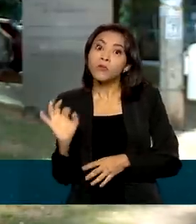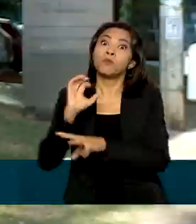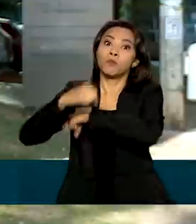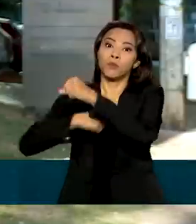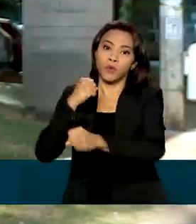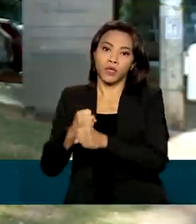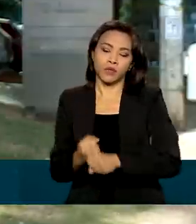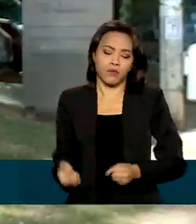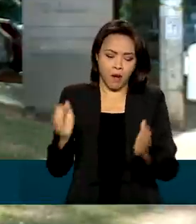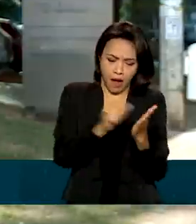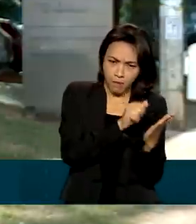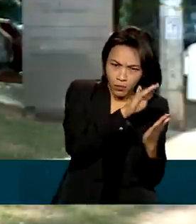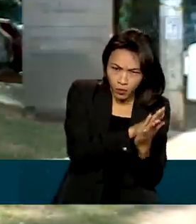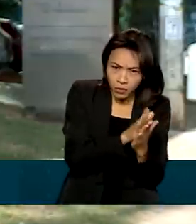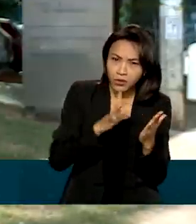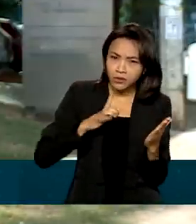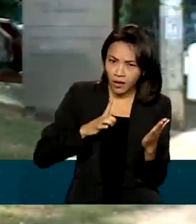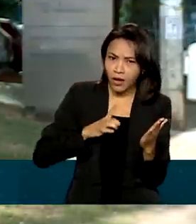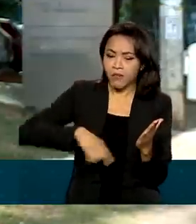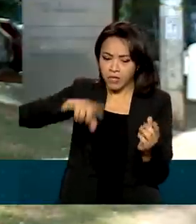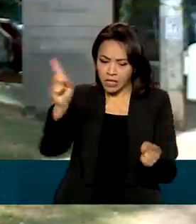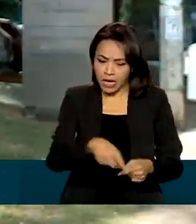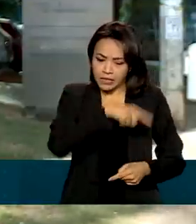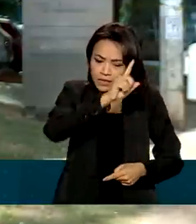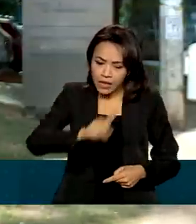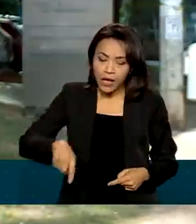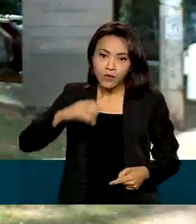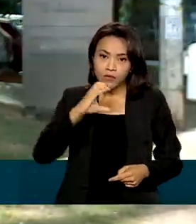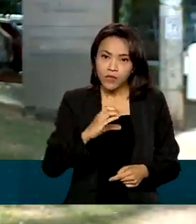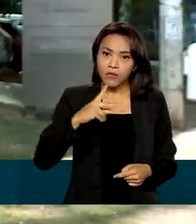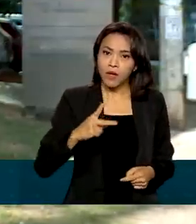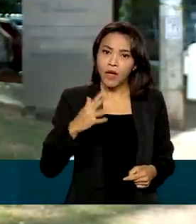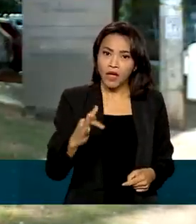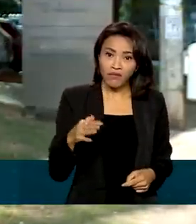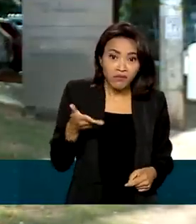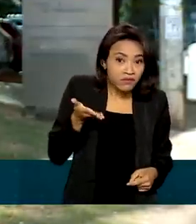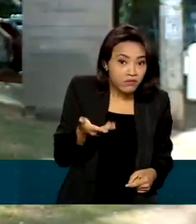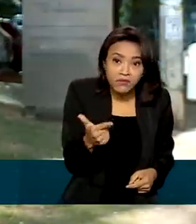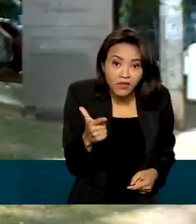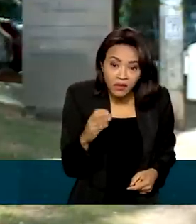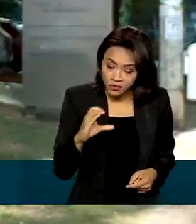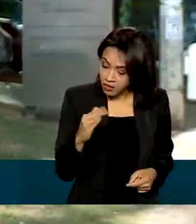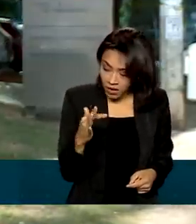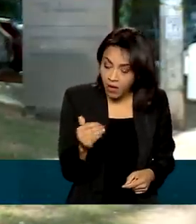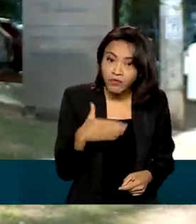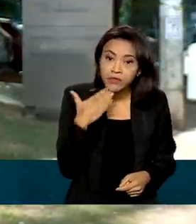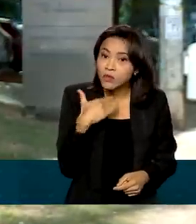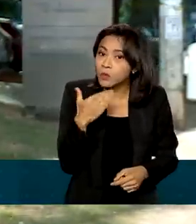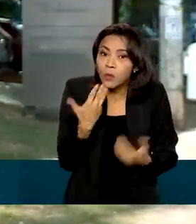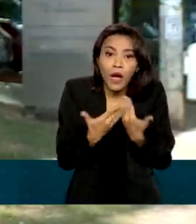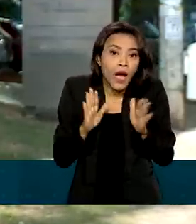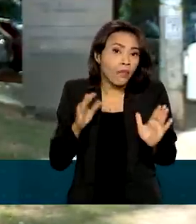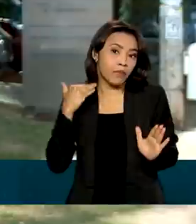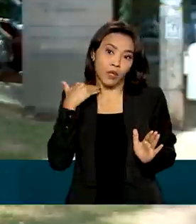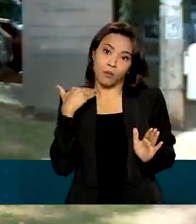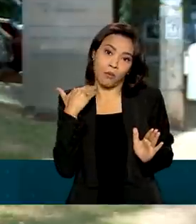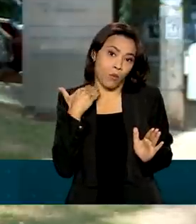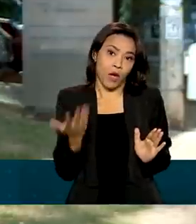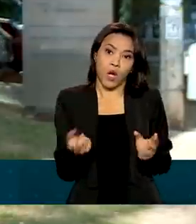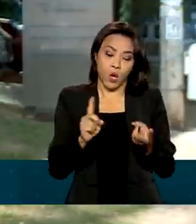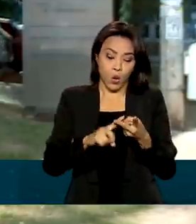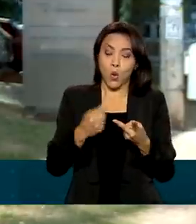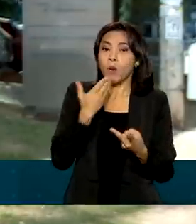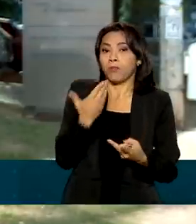multa, a Receita Federal também pode cancelar o CPF. E sem ele, não é possível abrir conta em banco, pedir cartão de crédito